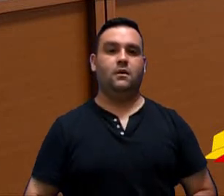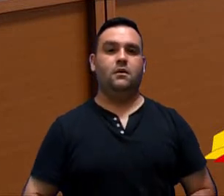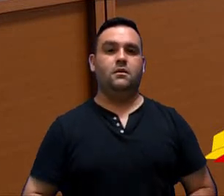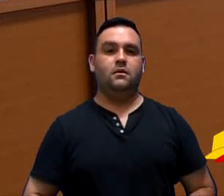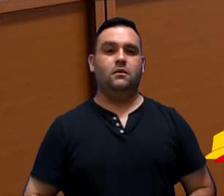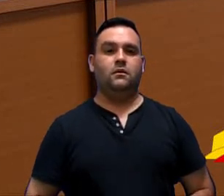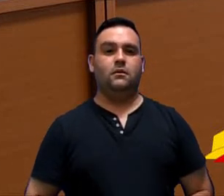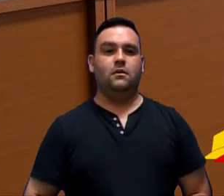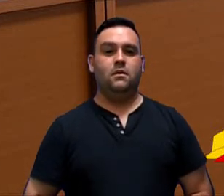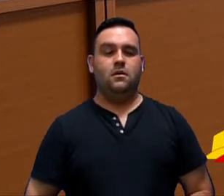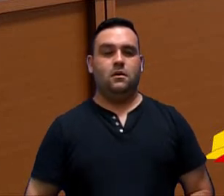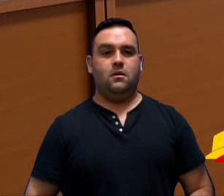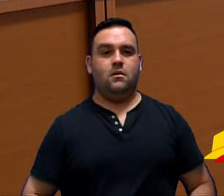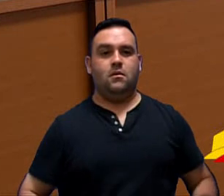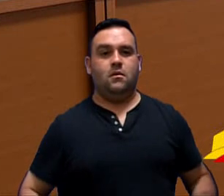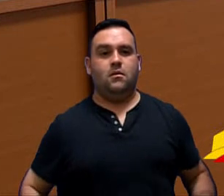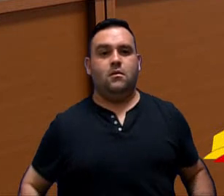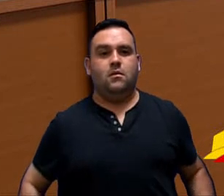Passa gelzinho, hein?